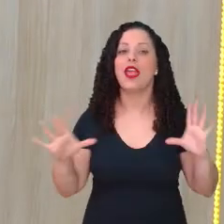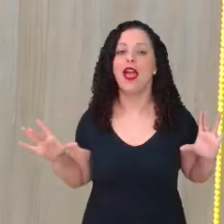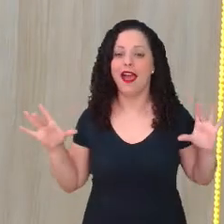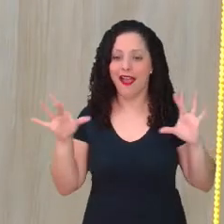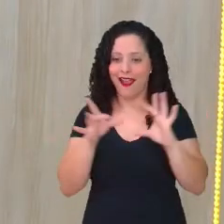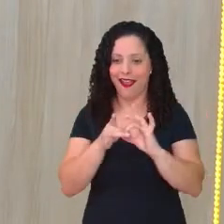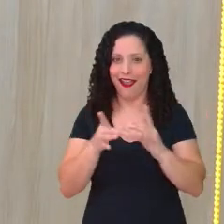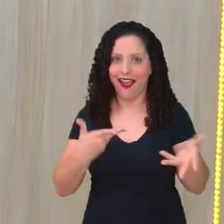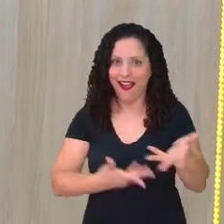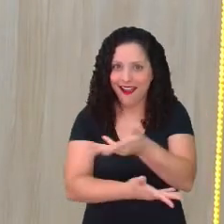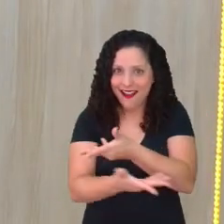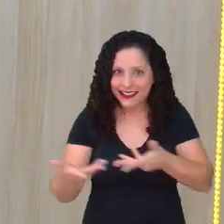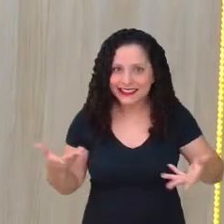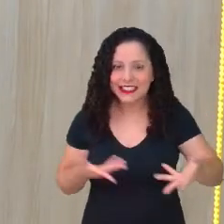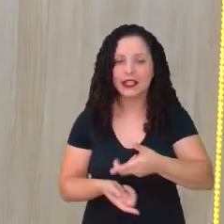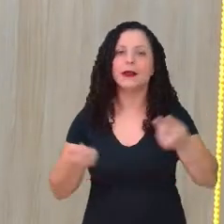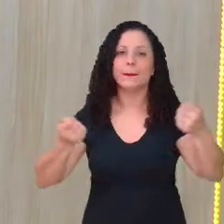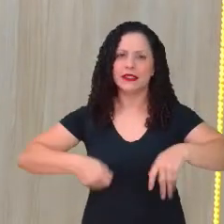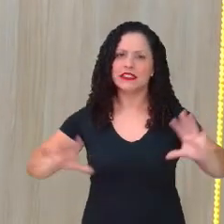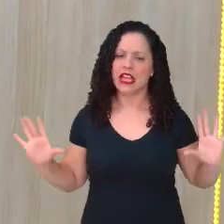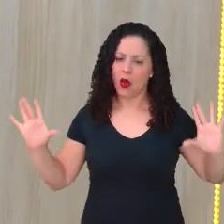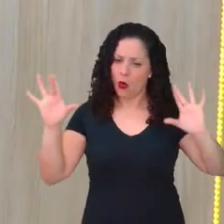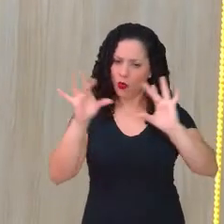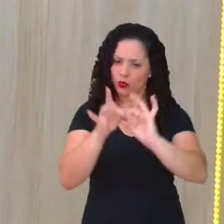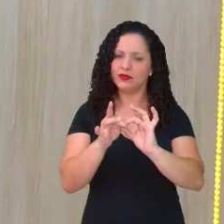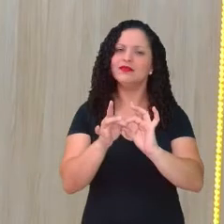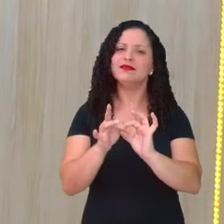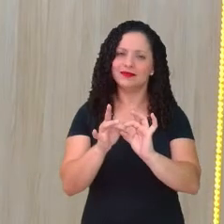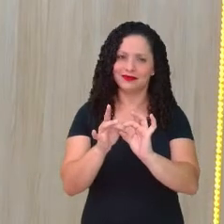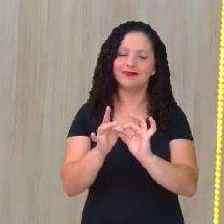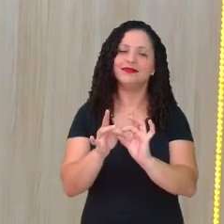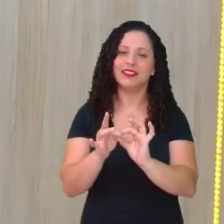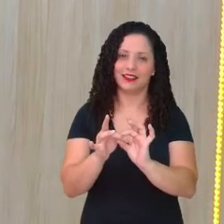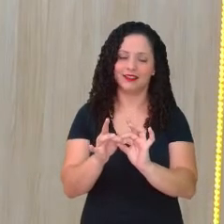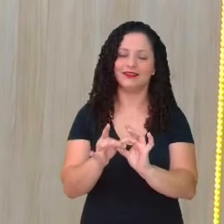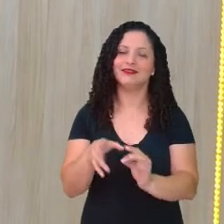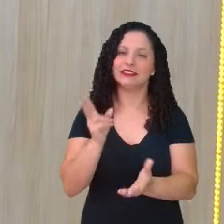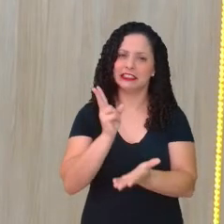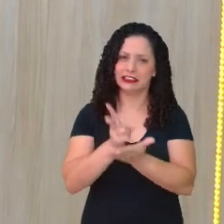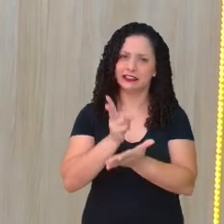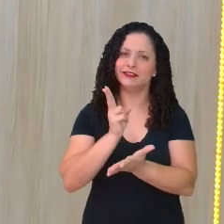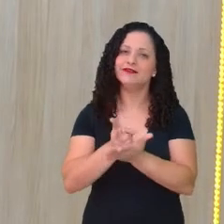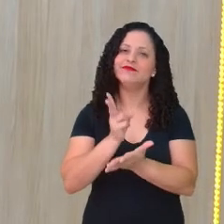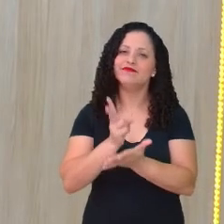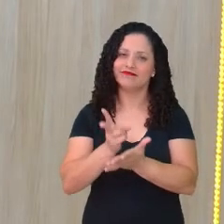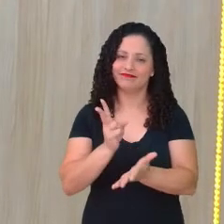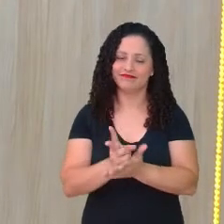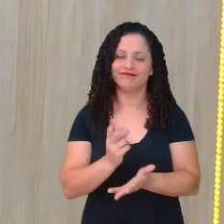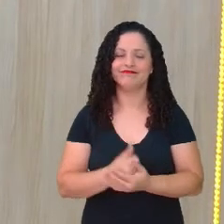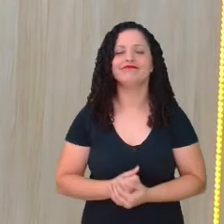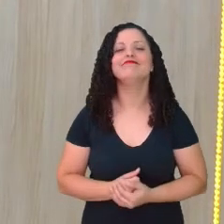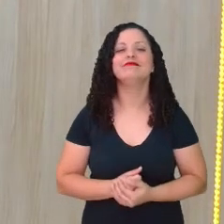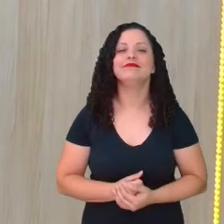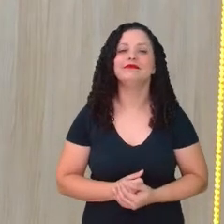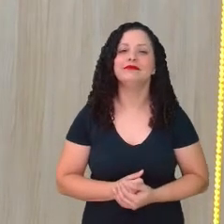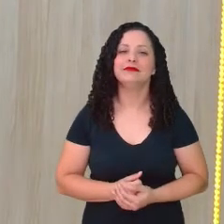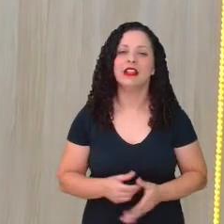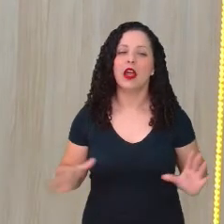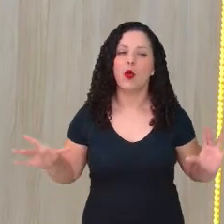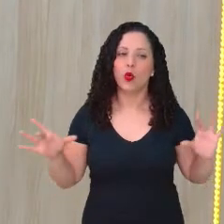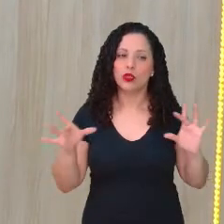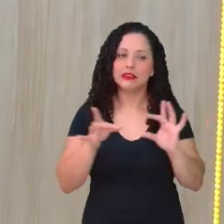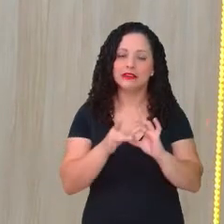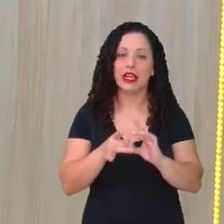gente. Nós temos que estar assim, conectados, conectadas, não é? Uns com os outros. Conectados